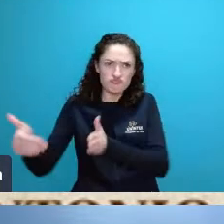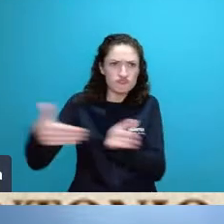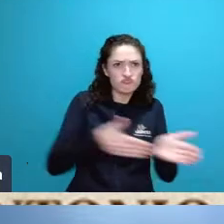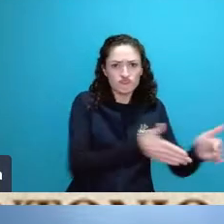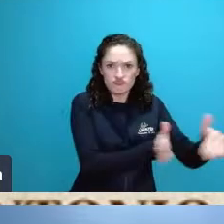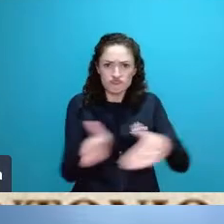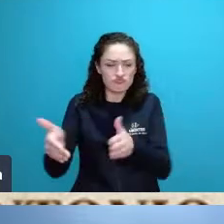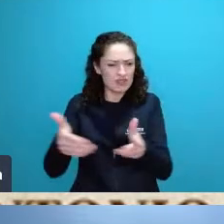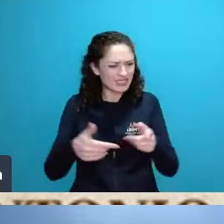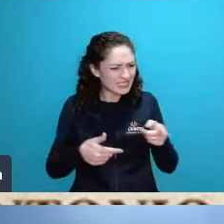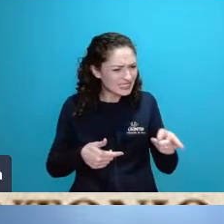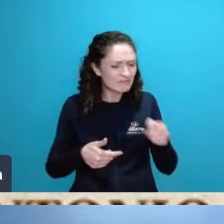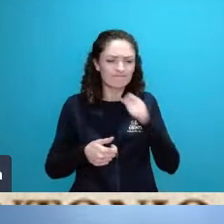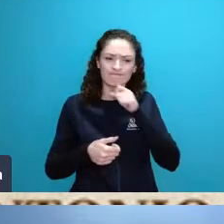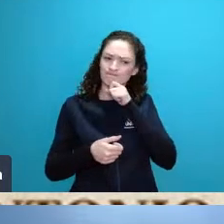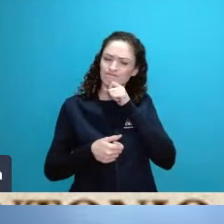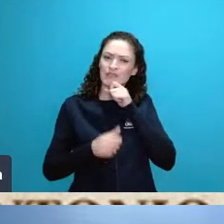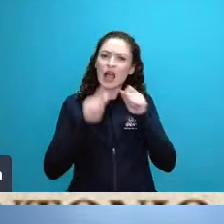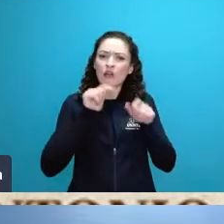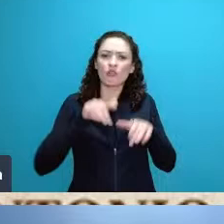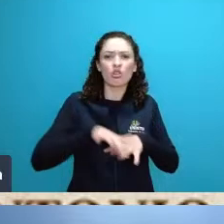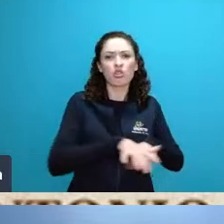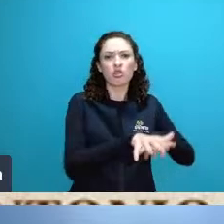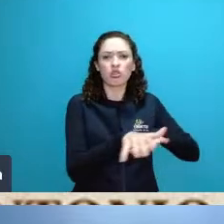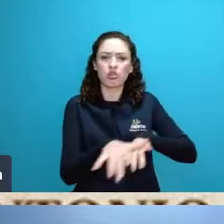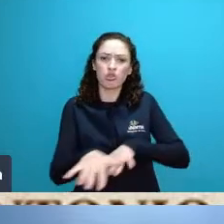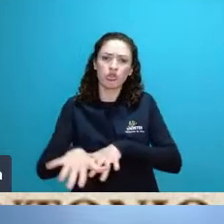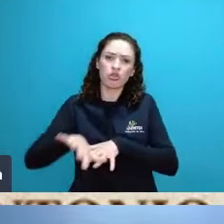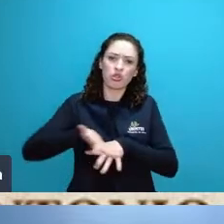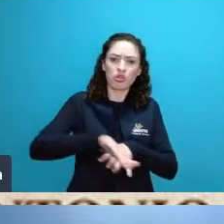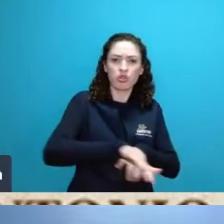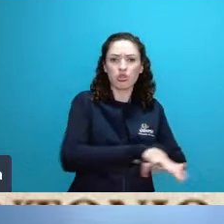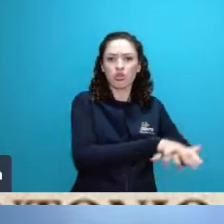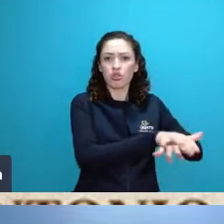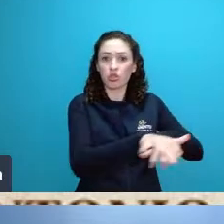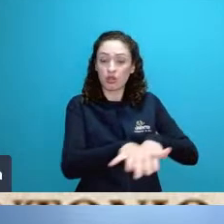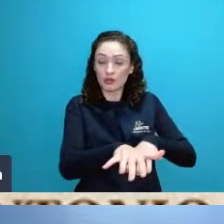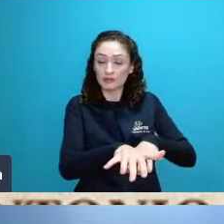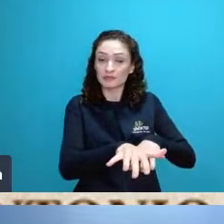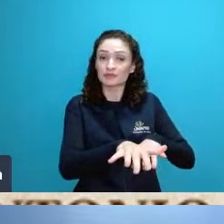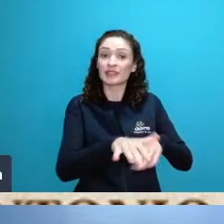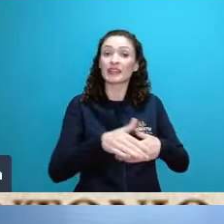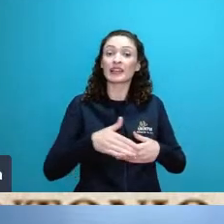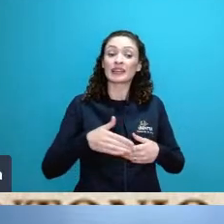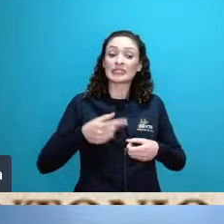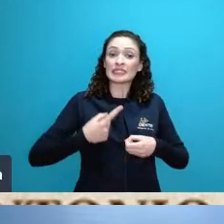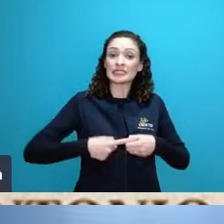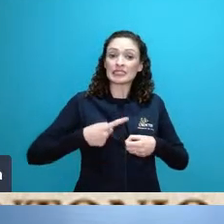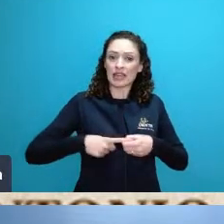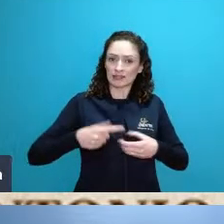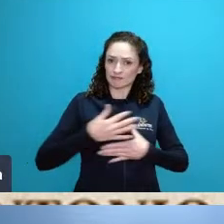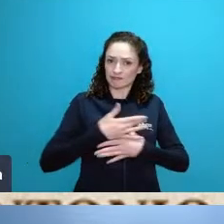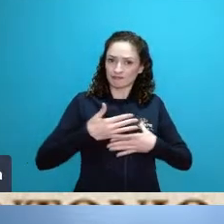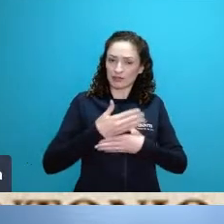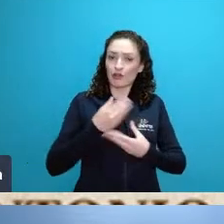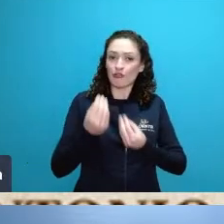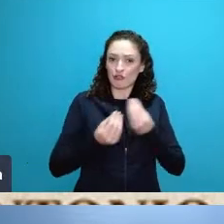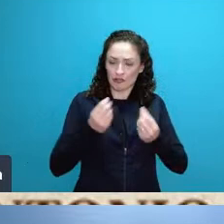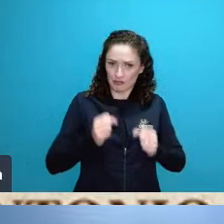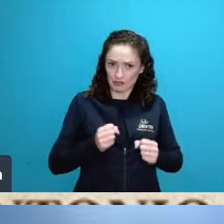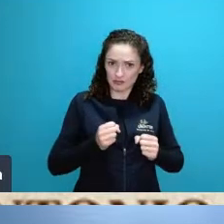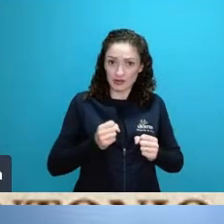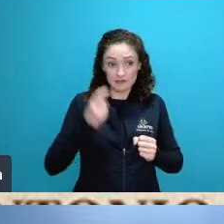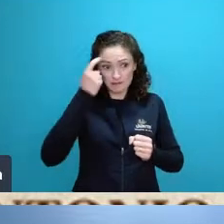se desloca lentamente no ambiente urbano nós gostamos não nós não gostamos mas se quer sempre que a água